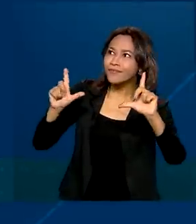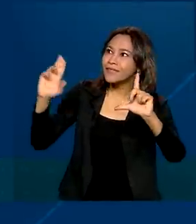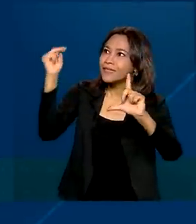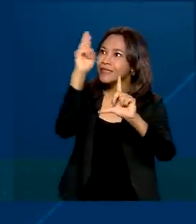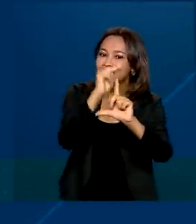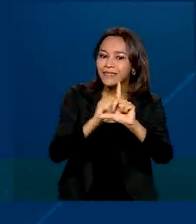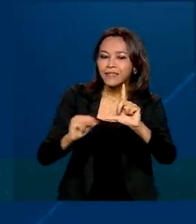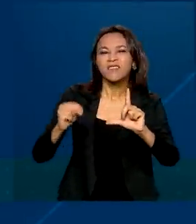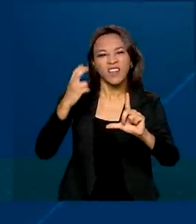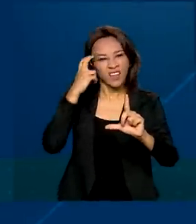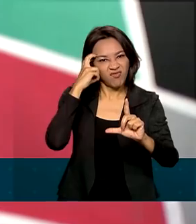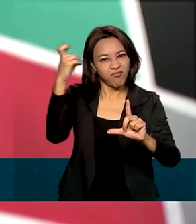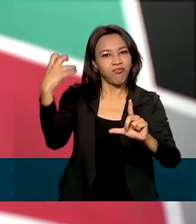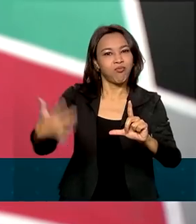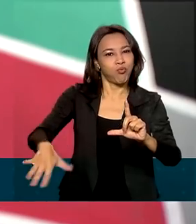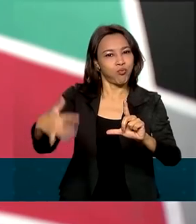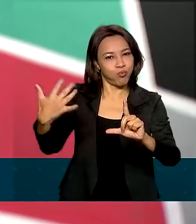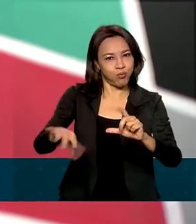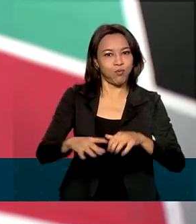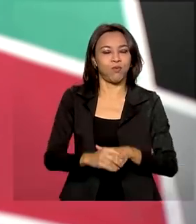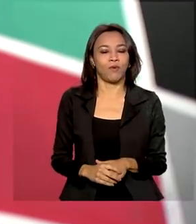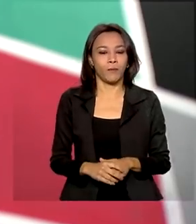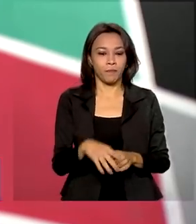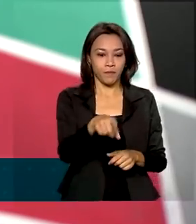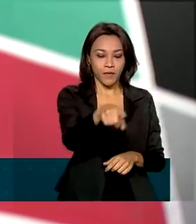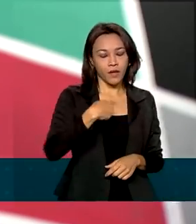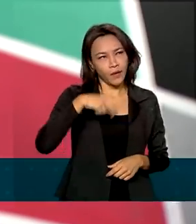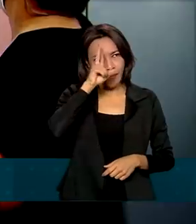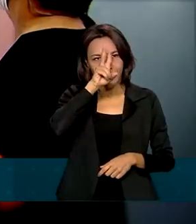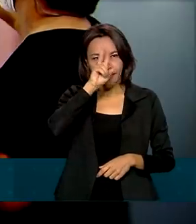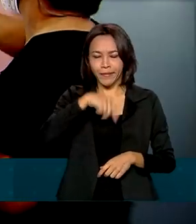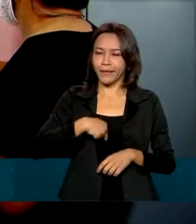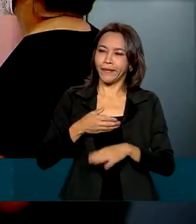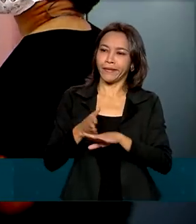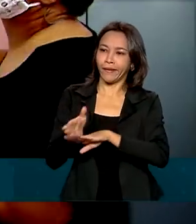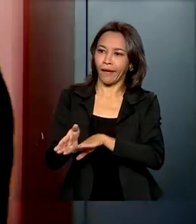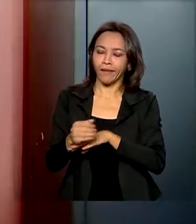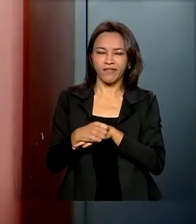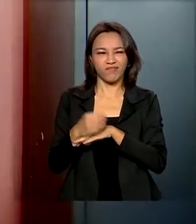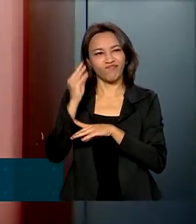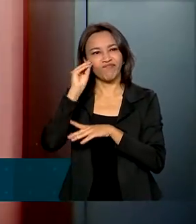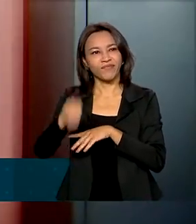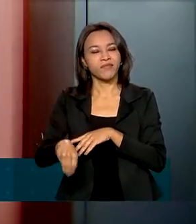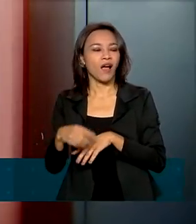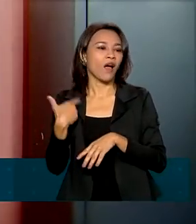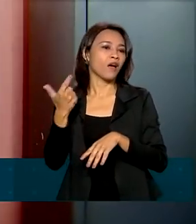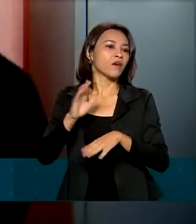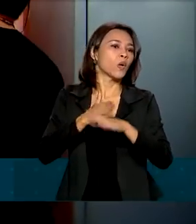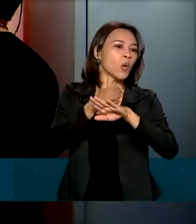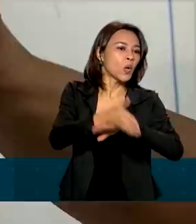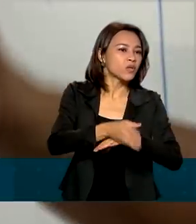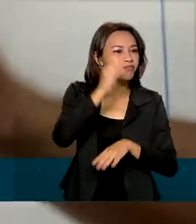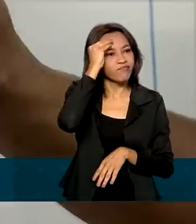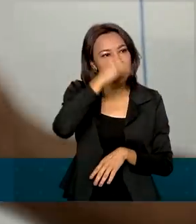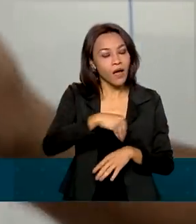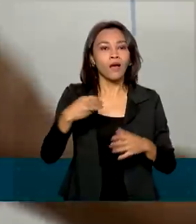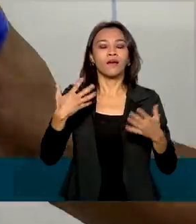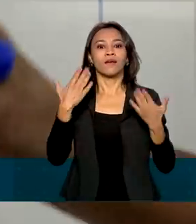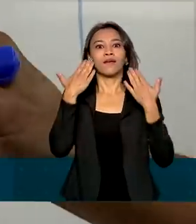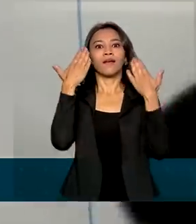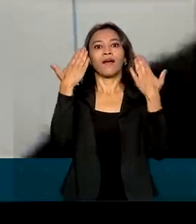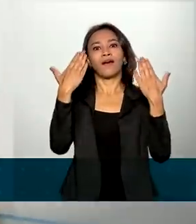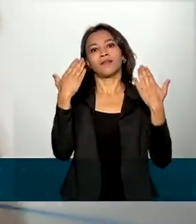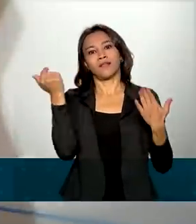ela tem talento para a área. Eu lembro que eu entrava num curso, saía, ia para outro. Mas graças a Deus estou indo